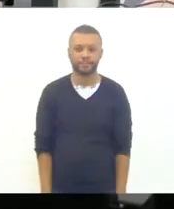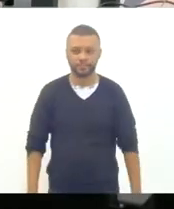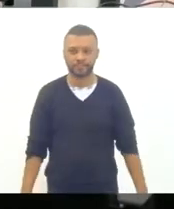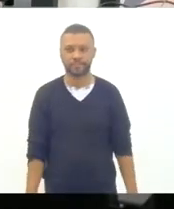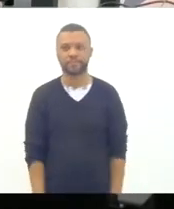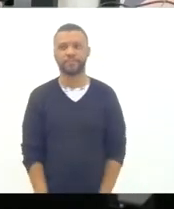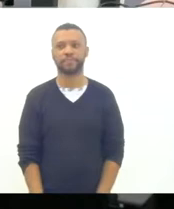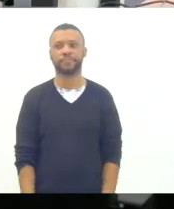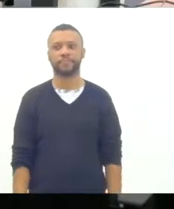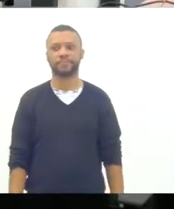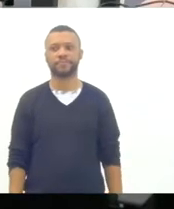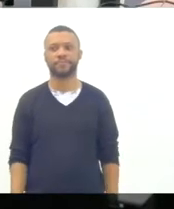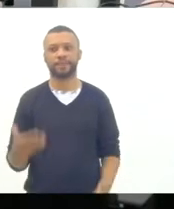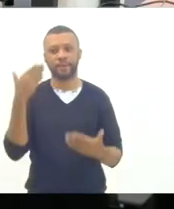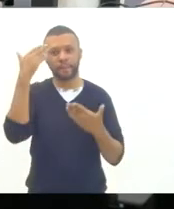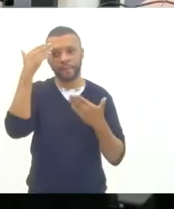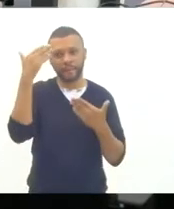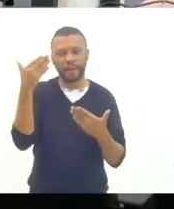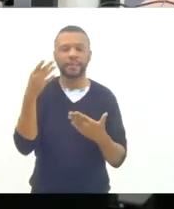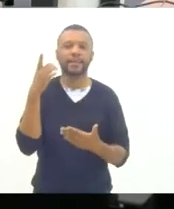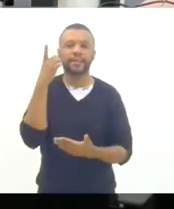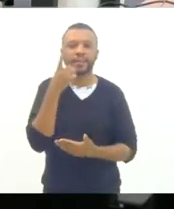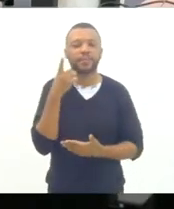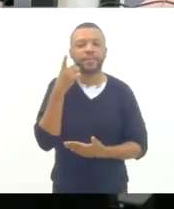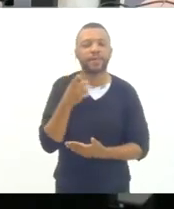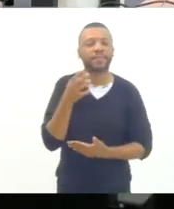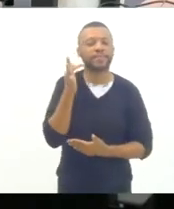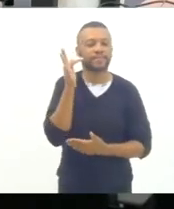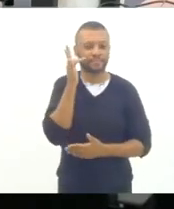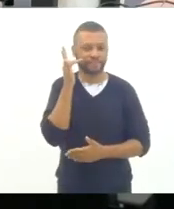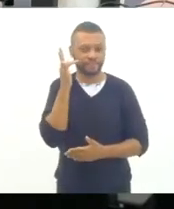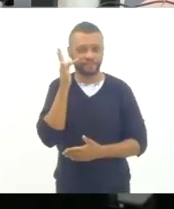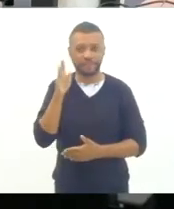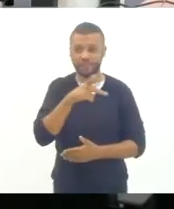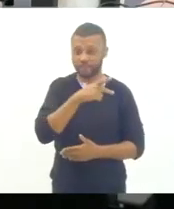Obrigada, deputado Flávio Serafini, presidente dessa comissão.